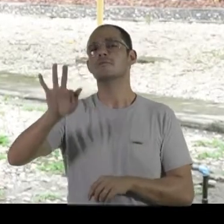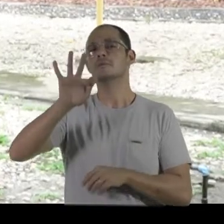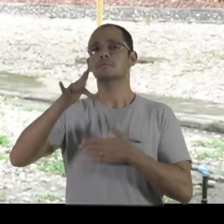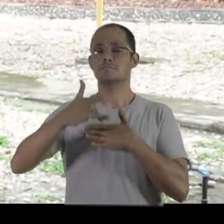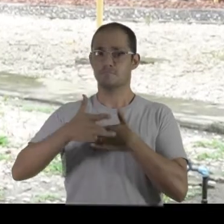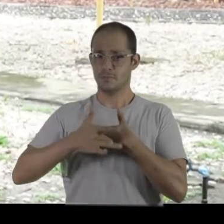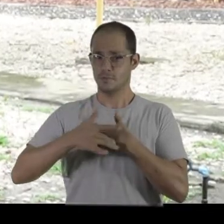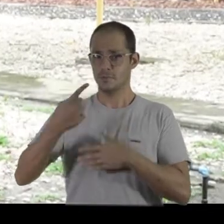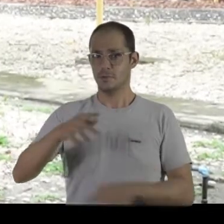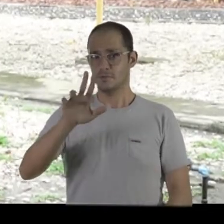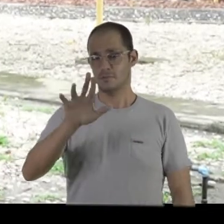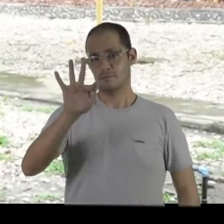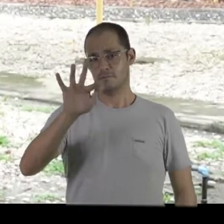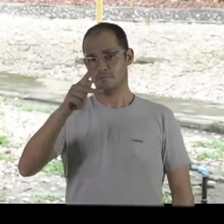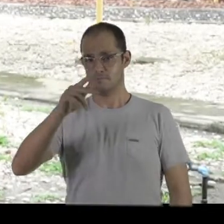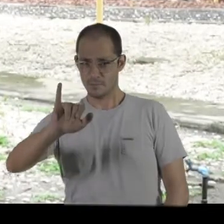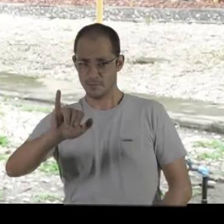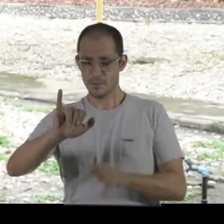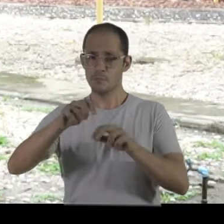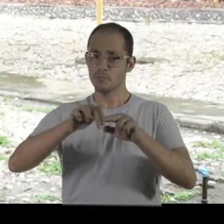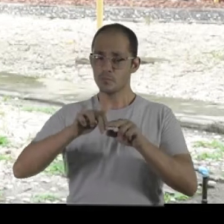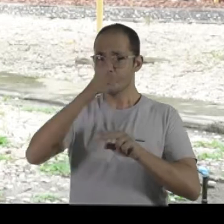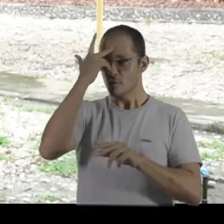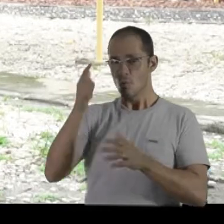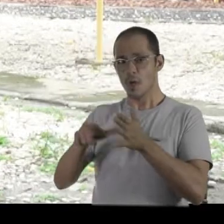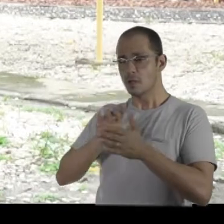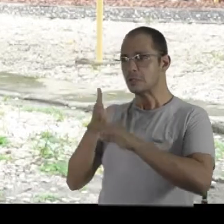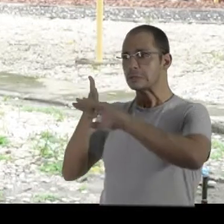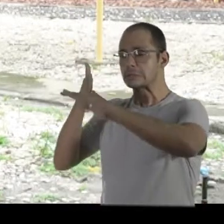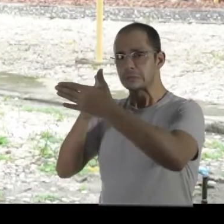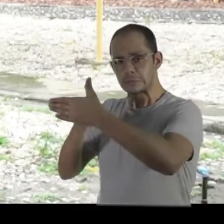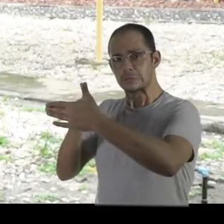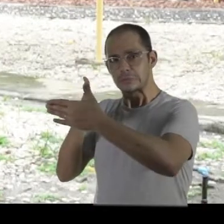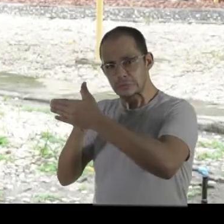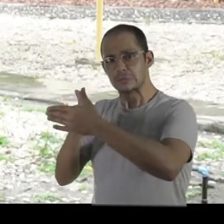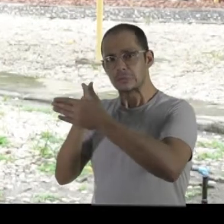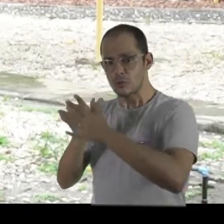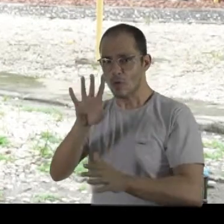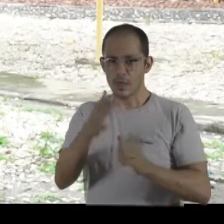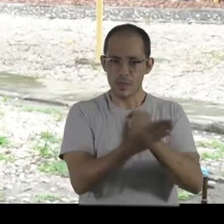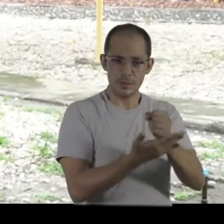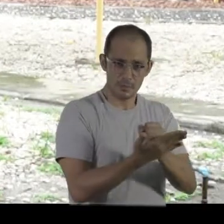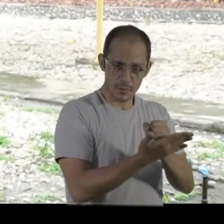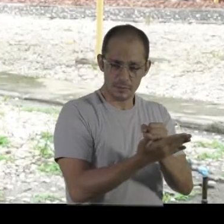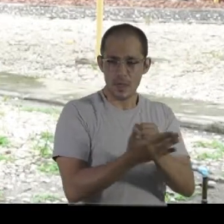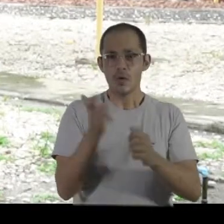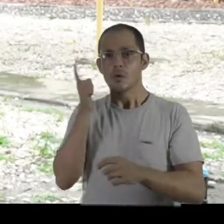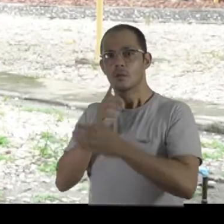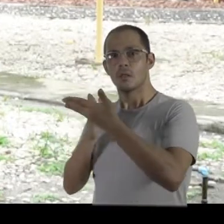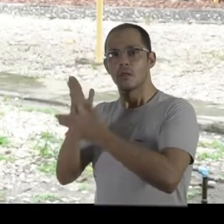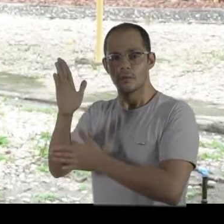faculdade de medicina, foi a Universidade Federal do Piauí, e ela permitiu que muita gente que não tivesse acesso a nada, além da educação